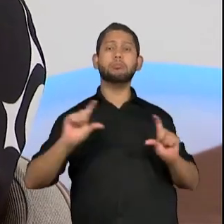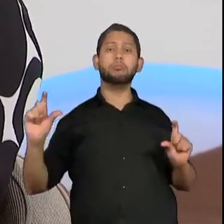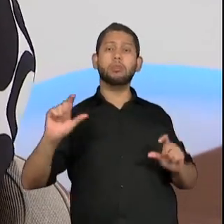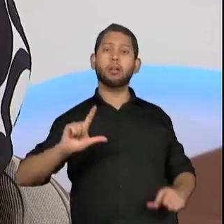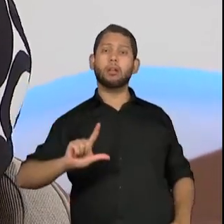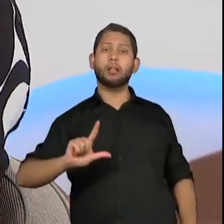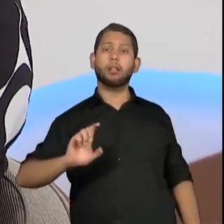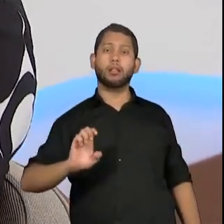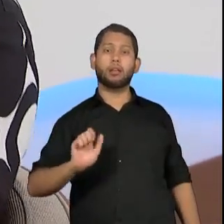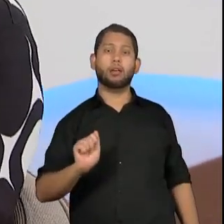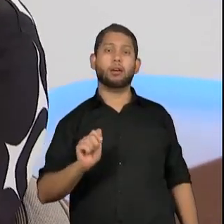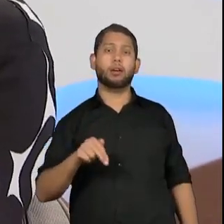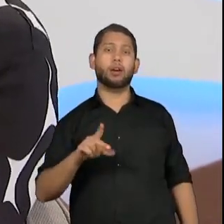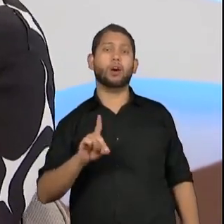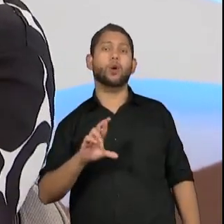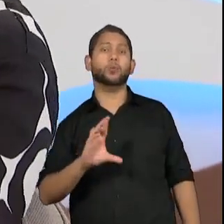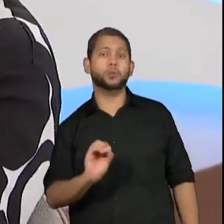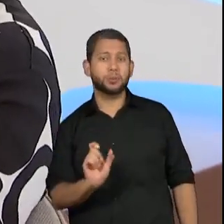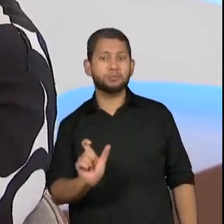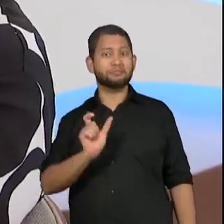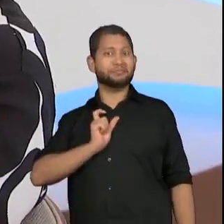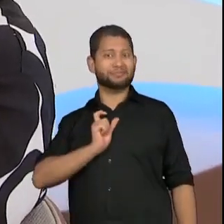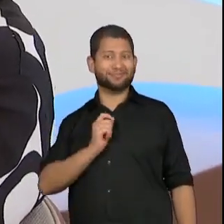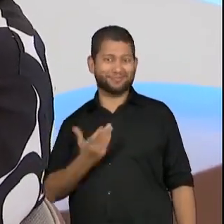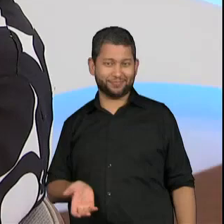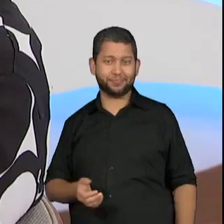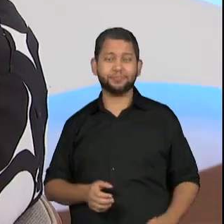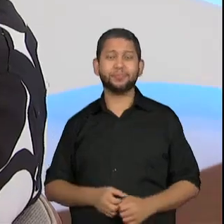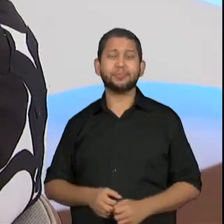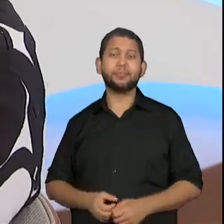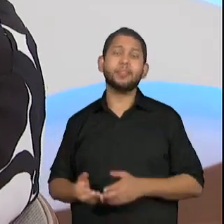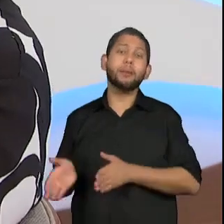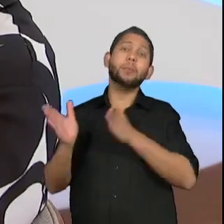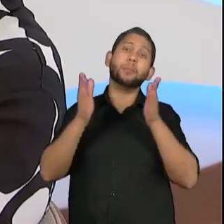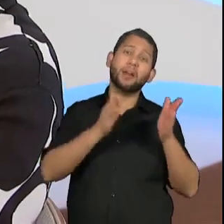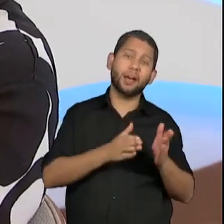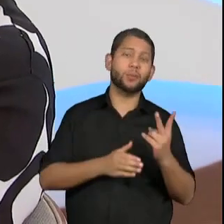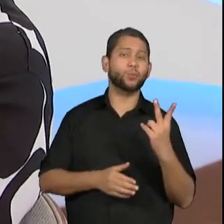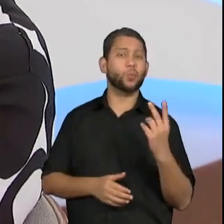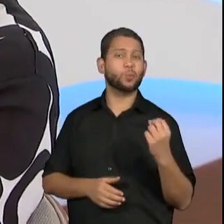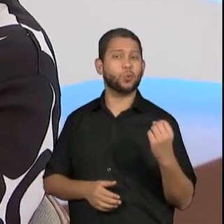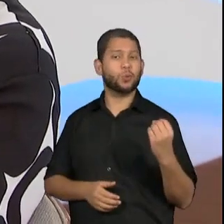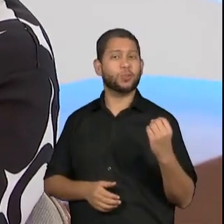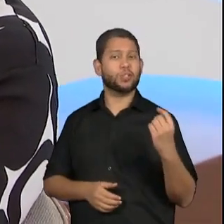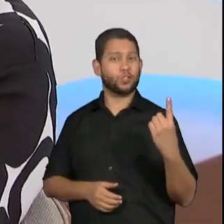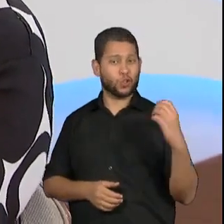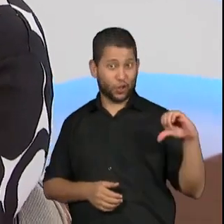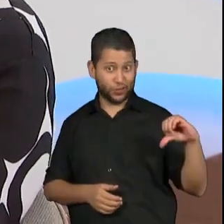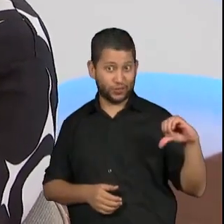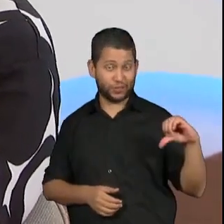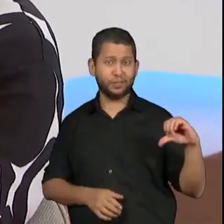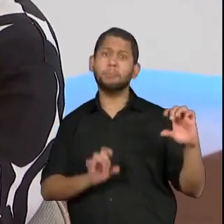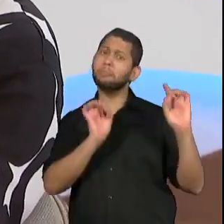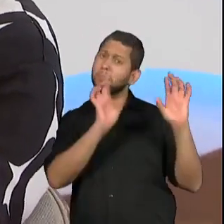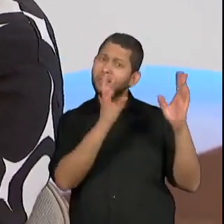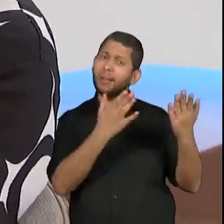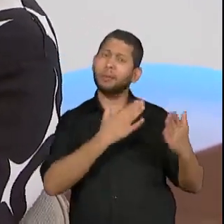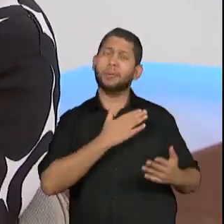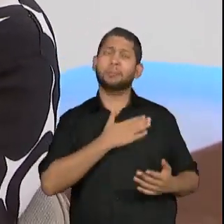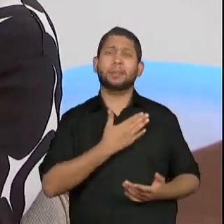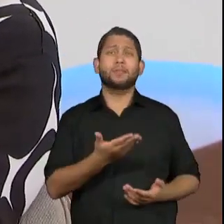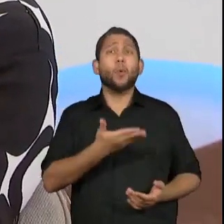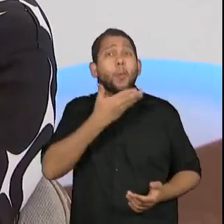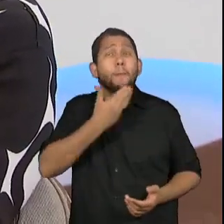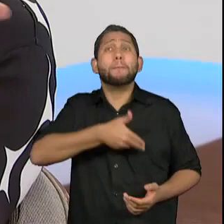desafiador. 2019, por sua vez, foi um carnaval muito especial. Eu acho, inclusive, o meu